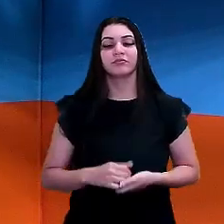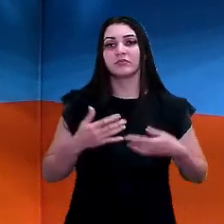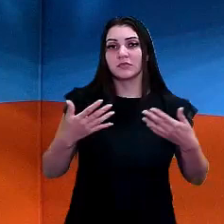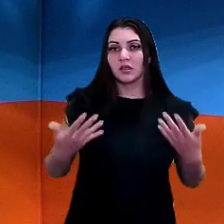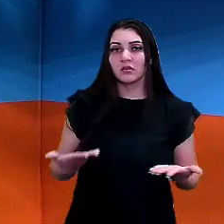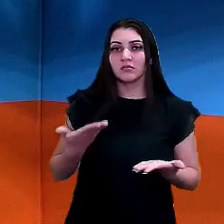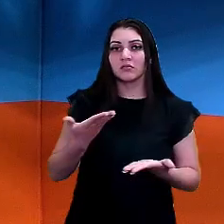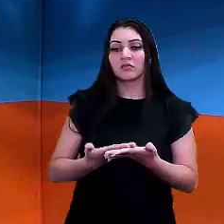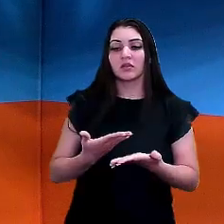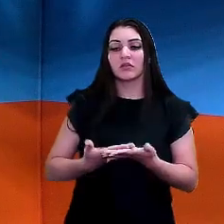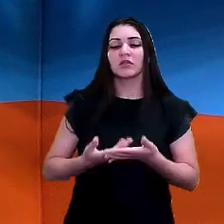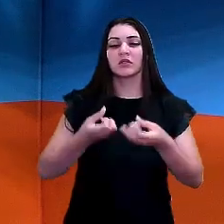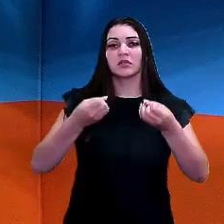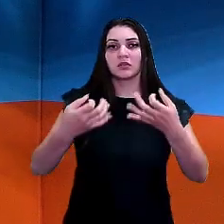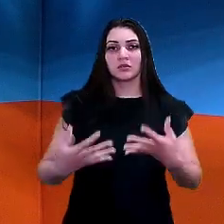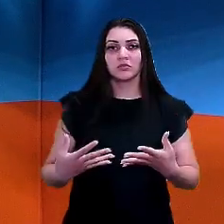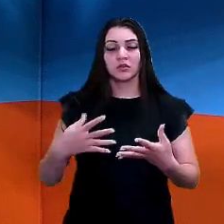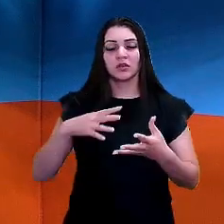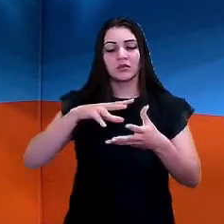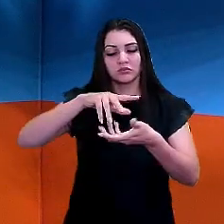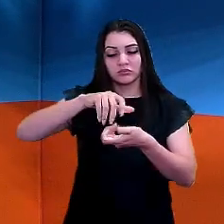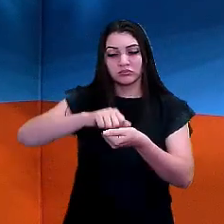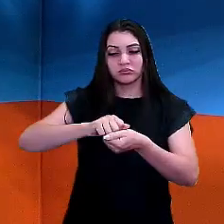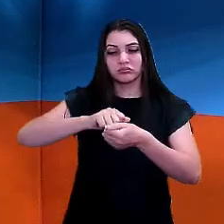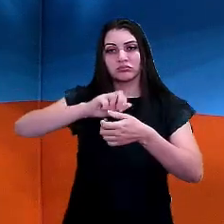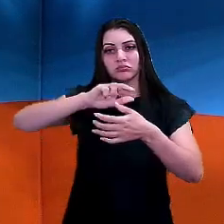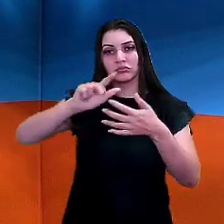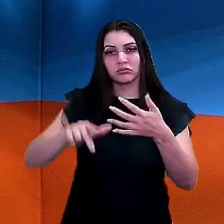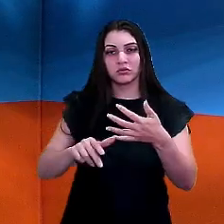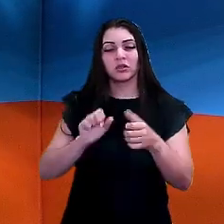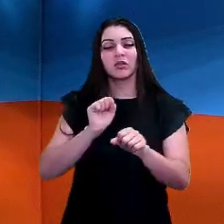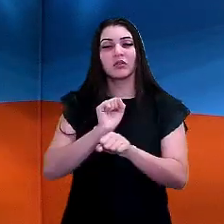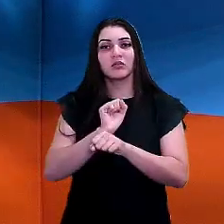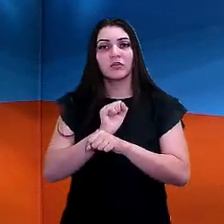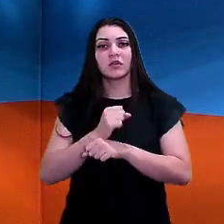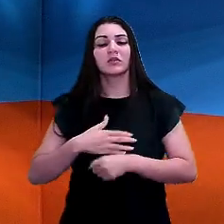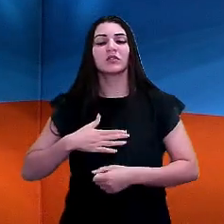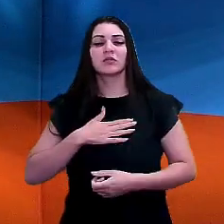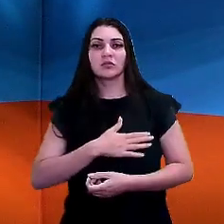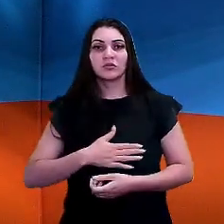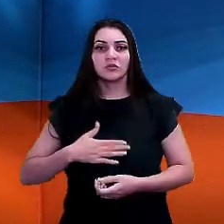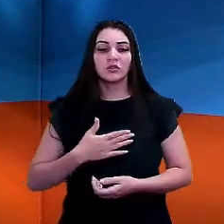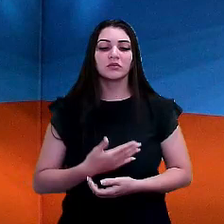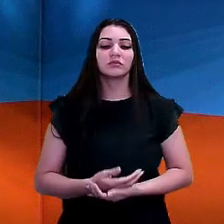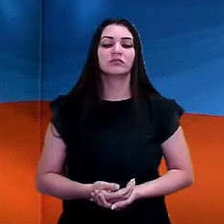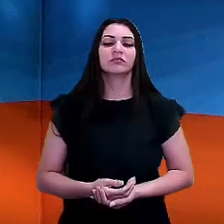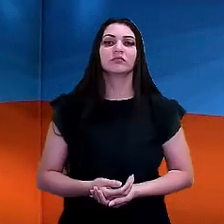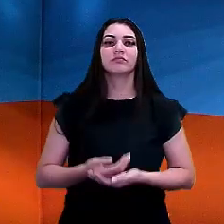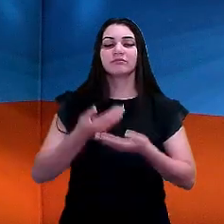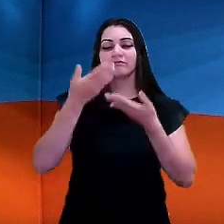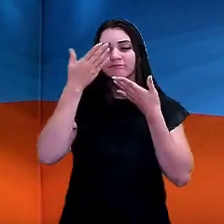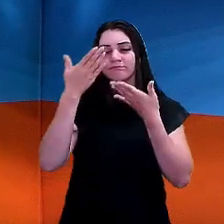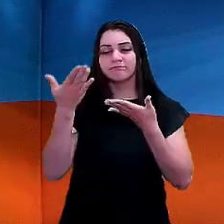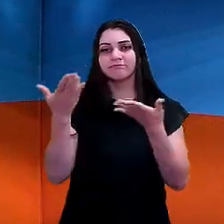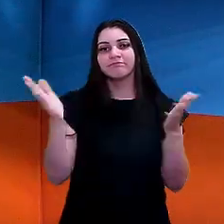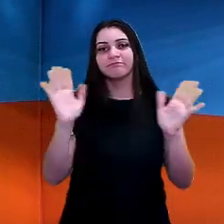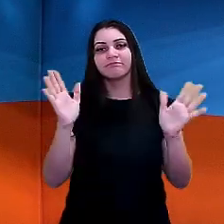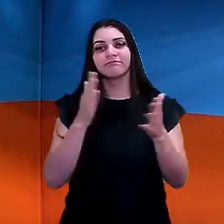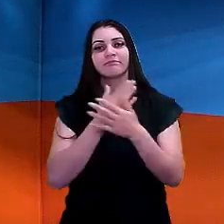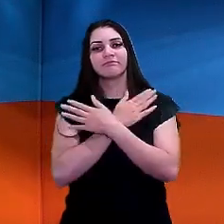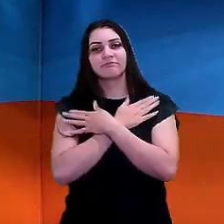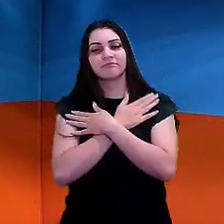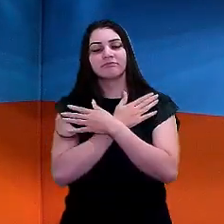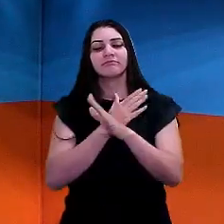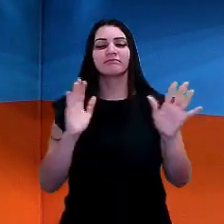foi uma aula aqui falando um pouquinho sobre a hidrosfera eu espero que vocês tenham gostado e me despeço aqui um abraço